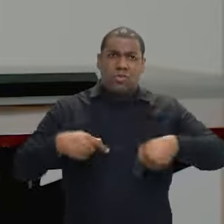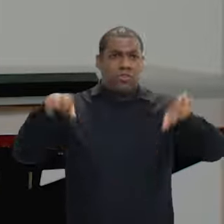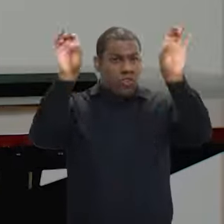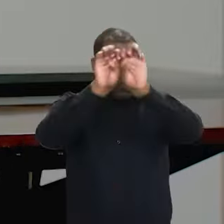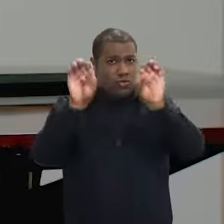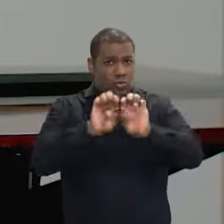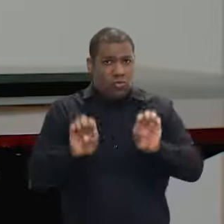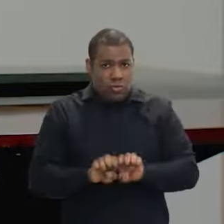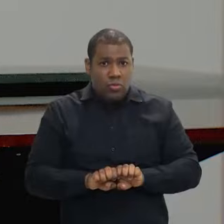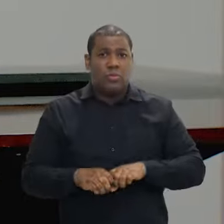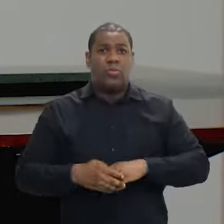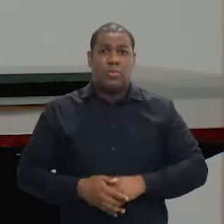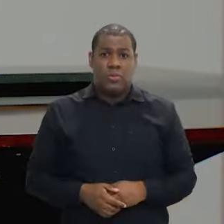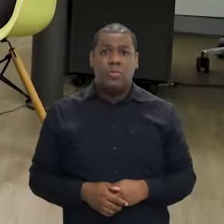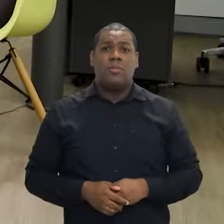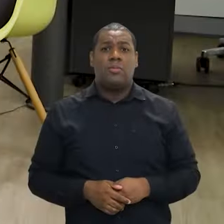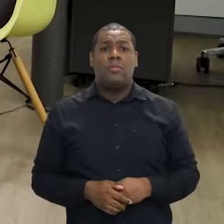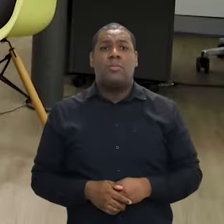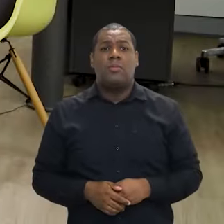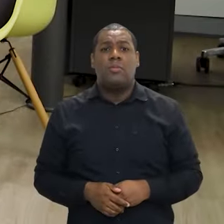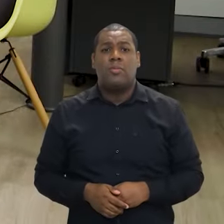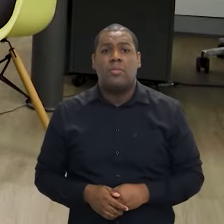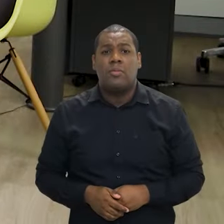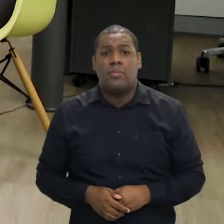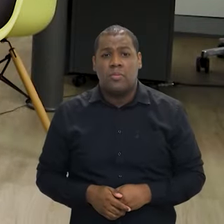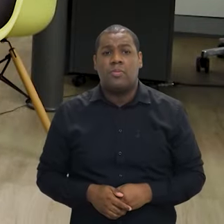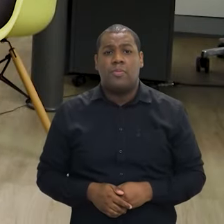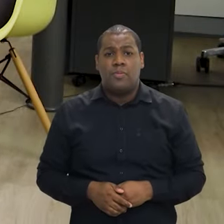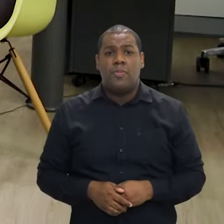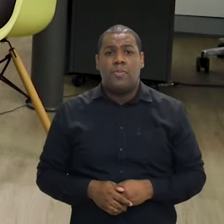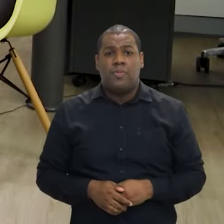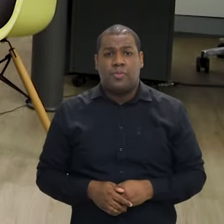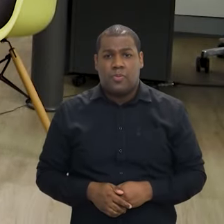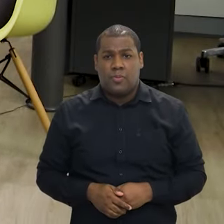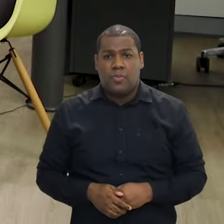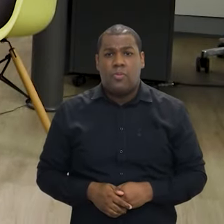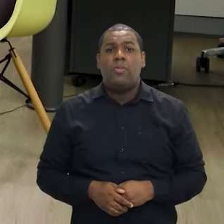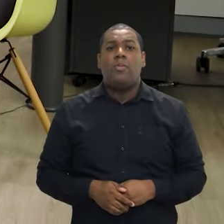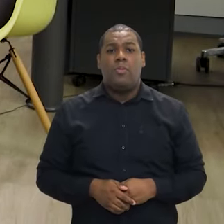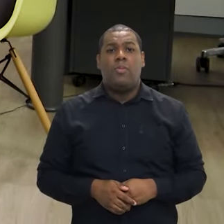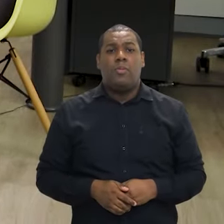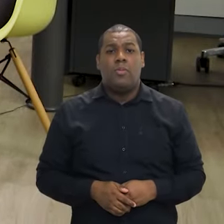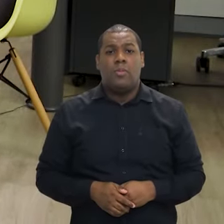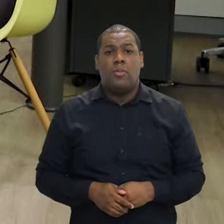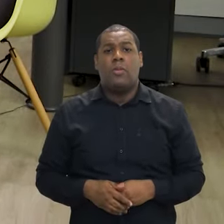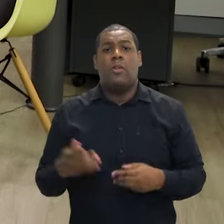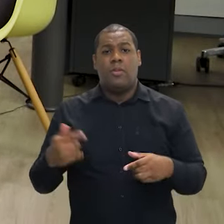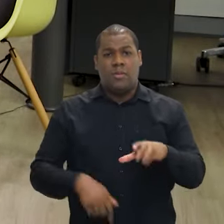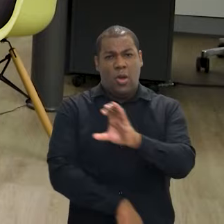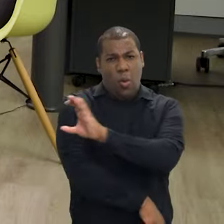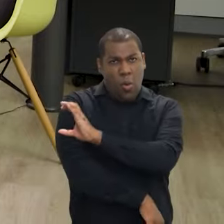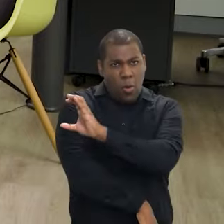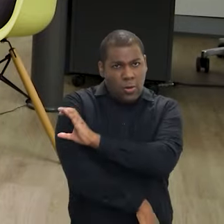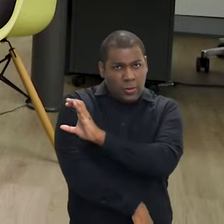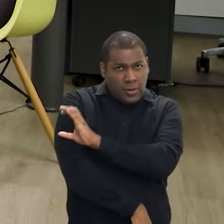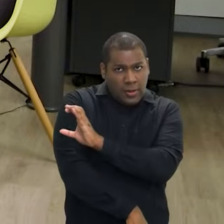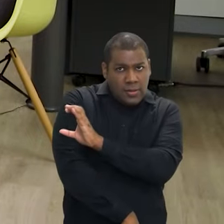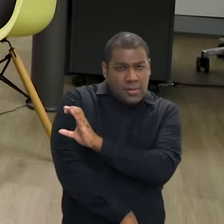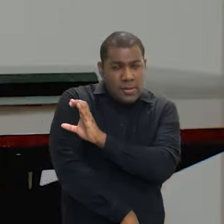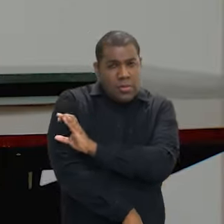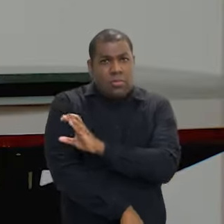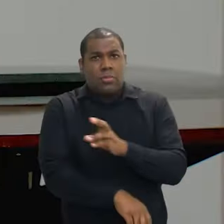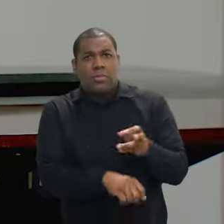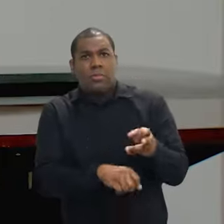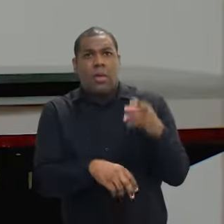estruturada, baseada em ciência, como diz o ministro. É o observatório? É o observatório. É quem cuida do observatório, é essa coordenação.